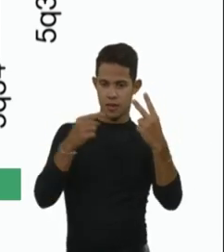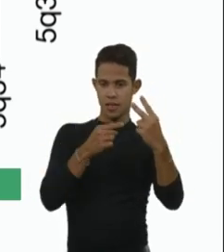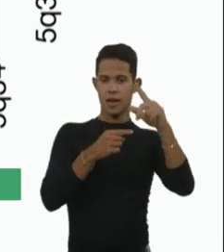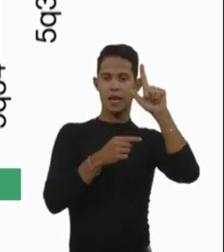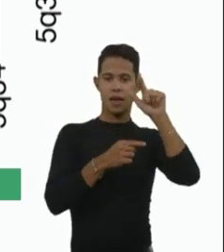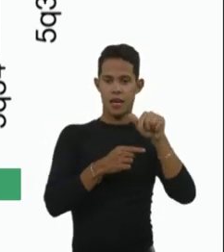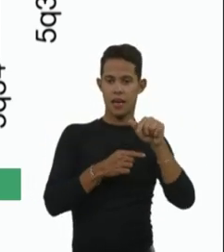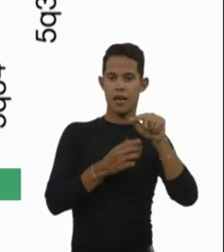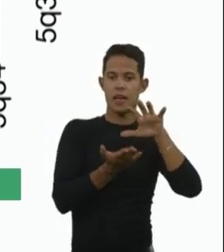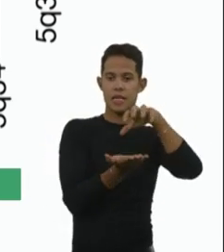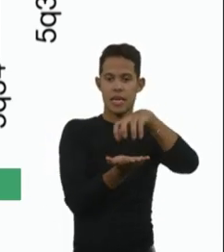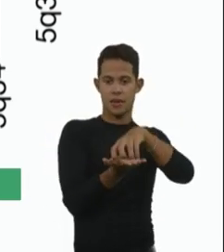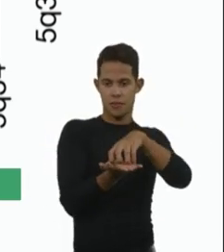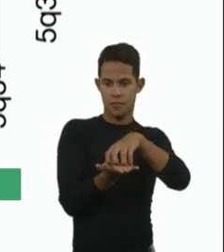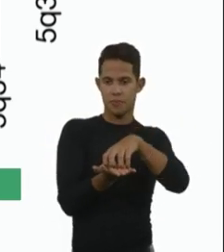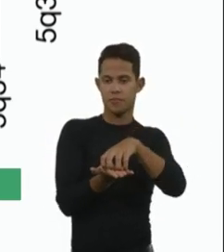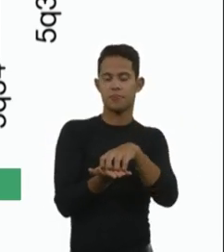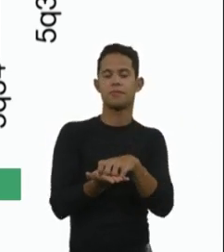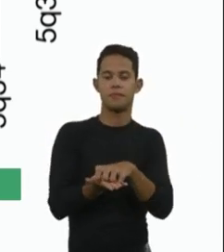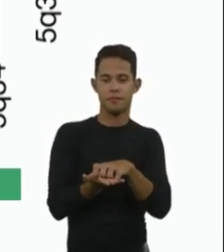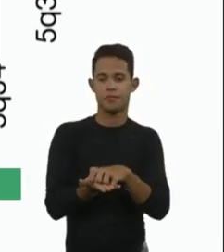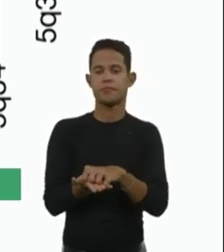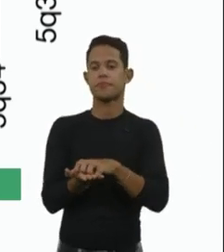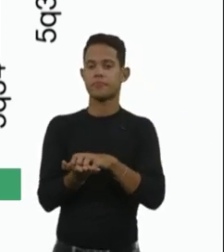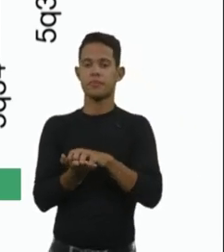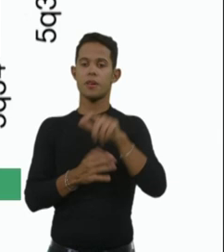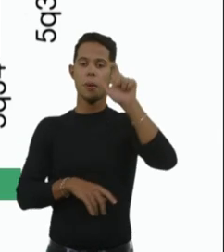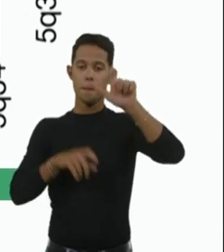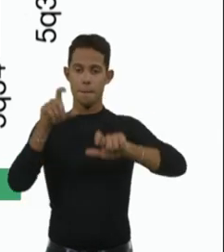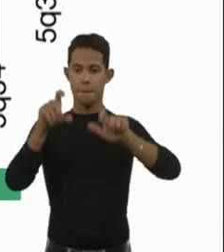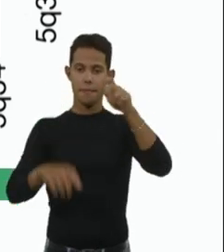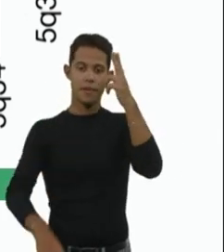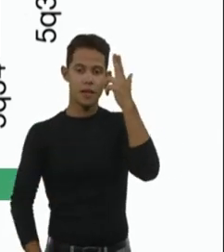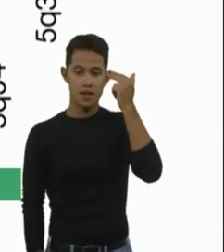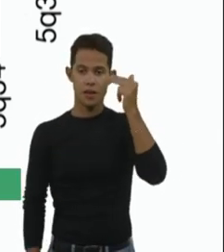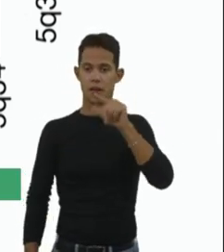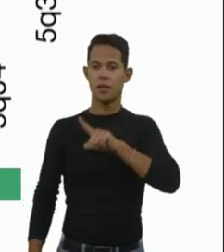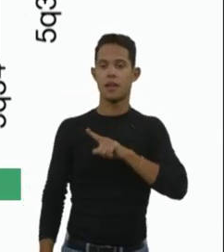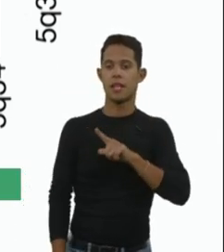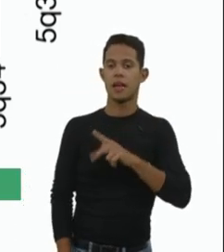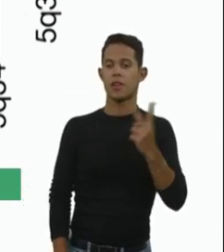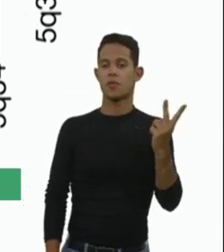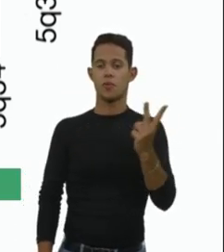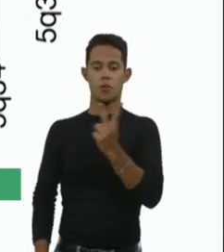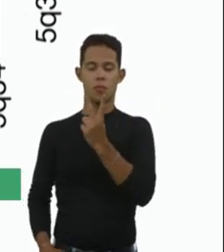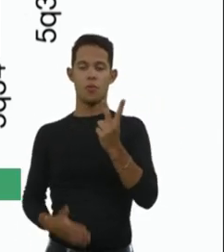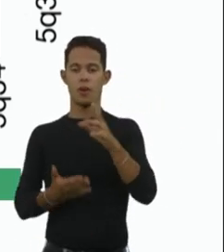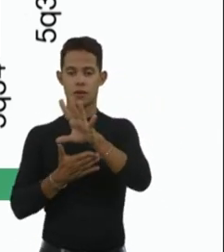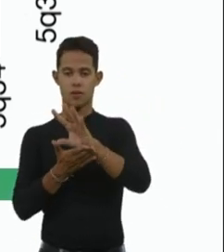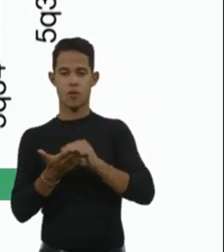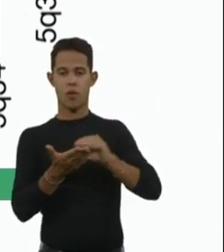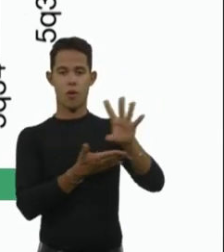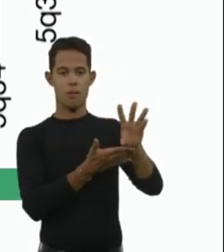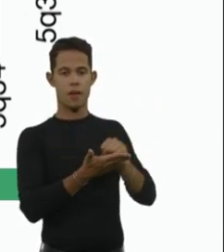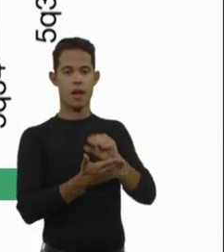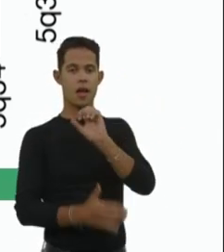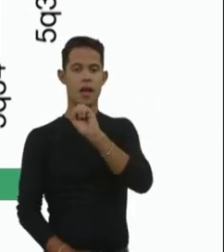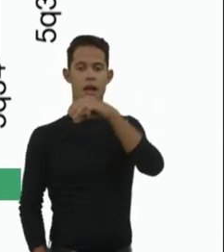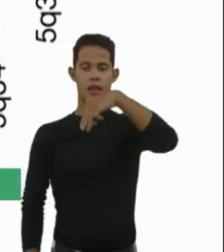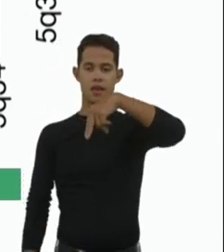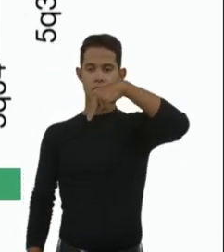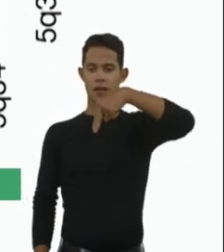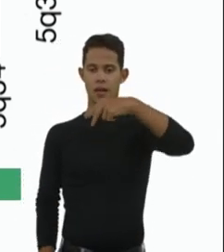centromérico. Então, nos indivíduos normais, as pessoas têm duas cópias do SMN1, mas o número de cópias de